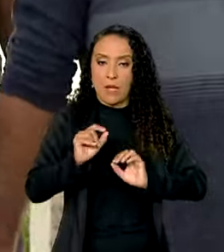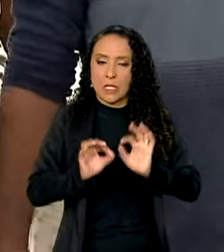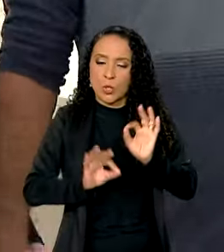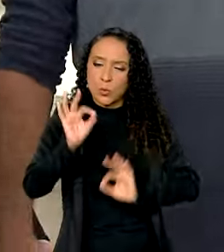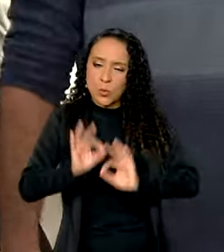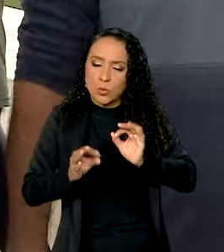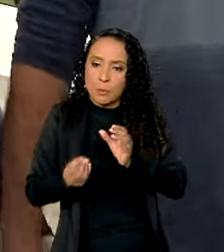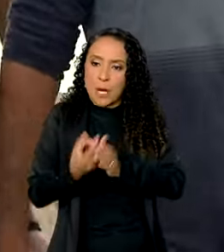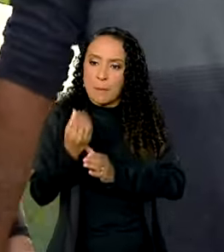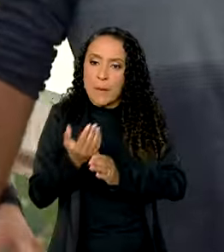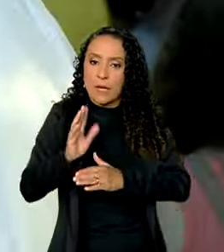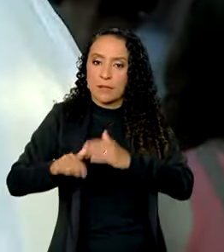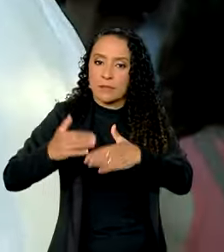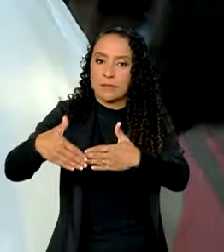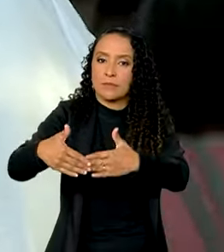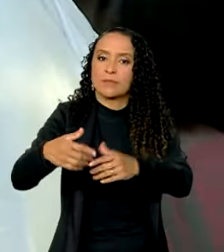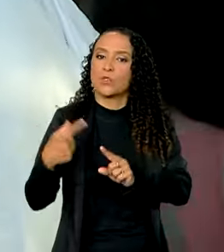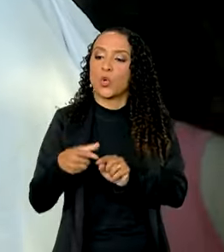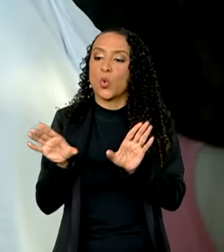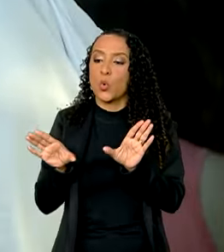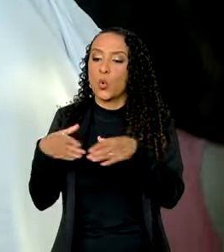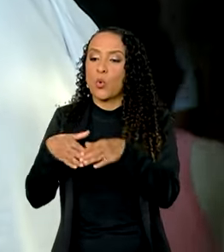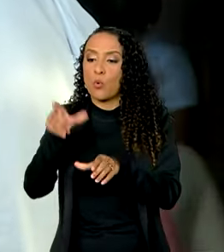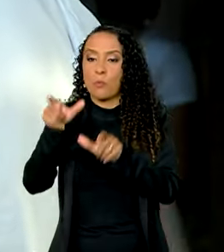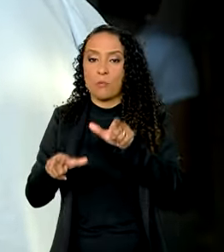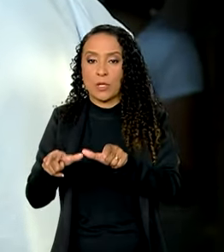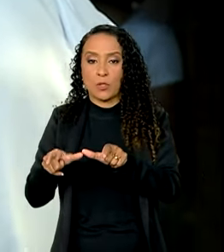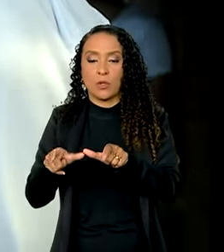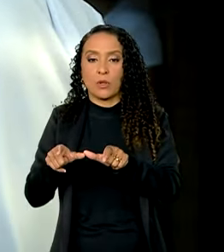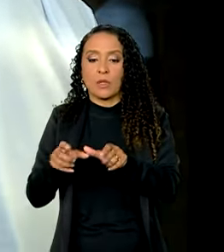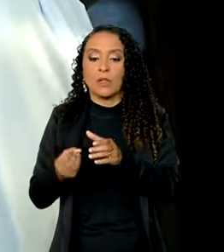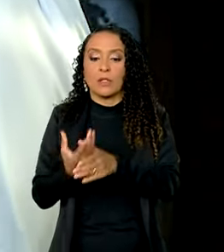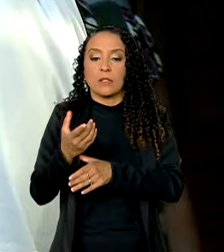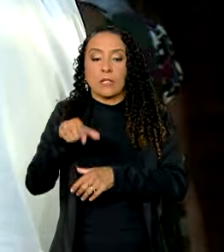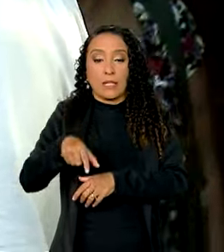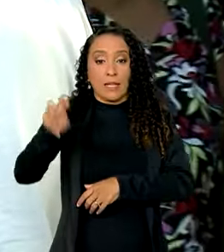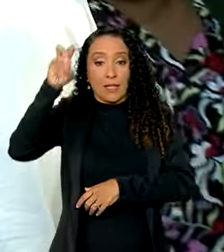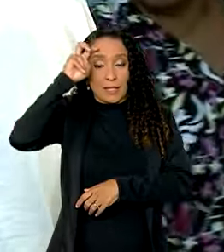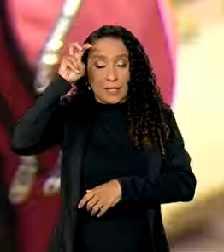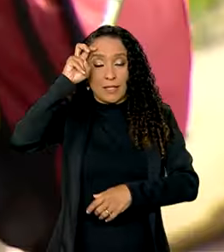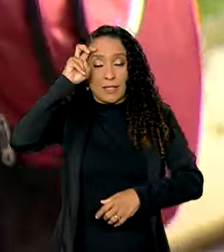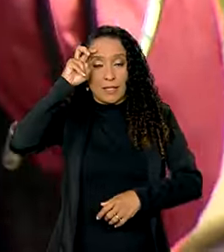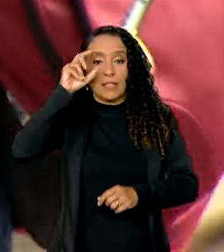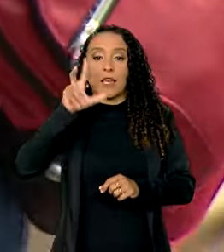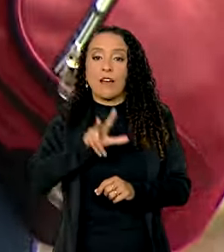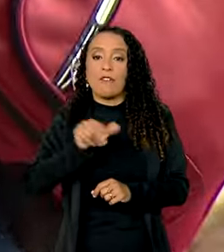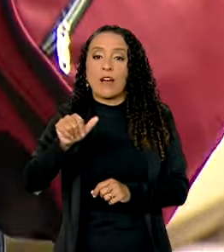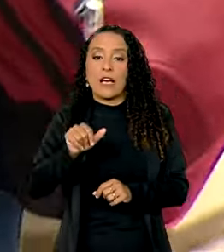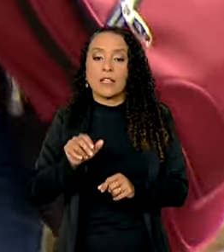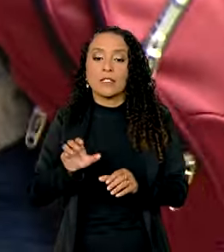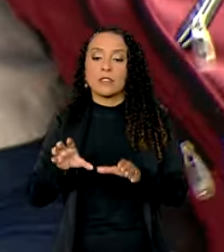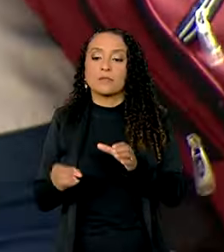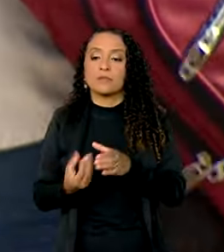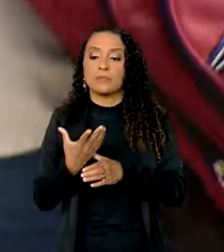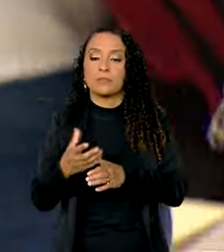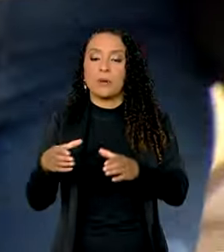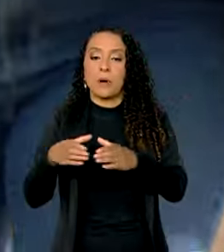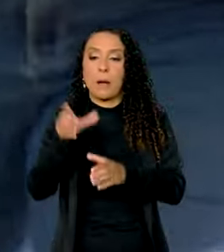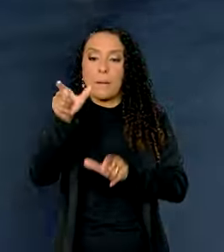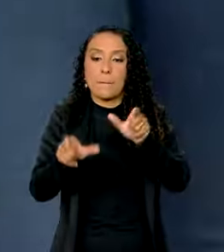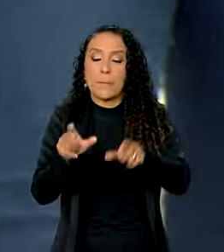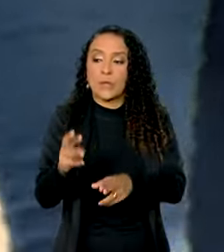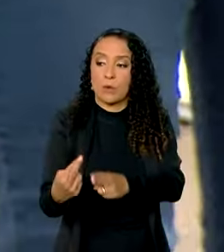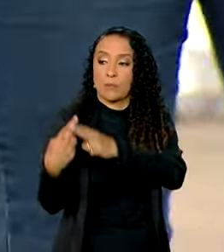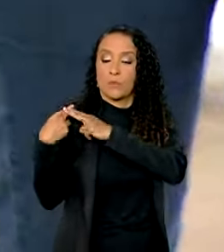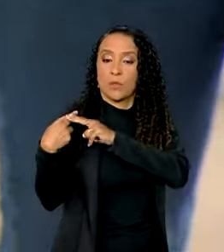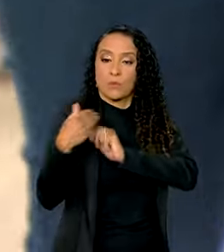elaborado nos próximos dias por um grupo de trabalho instalado nesta quinta-feira e será formado por representantes dos